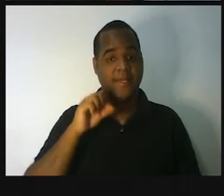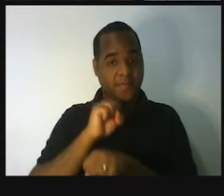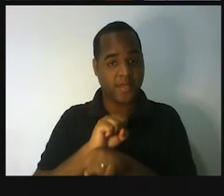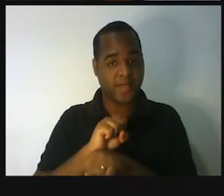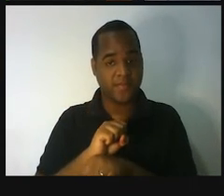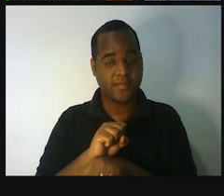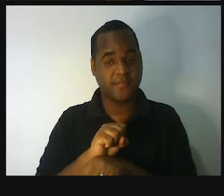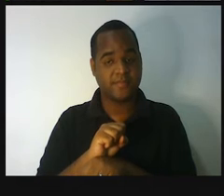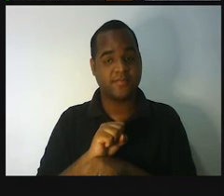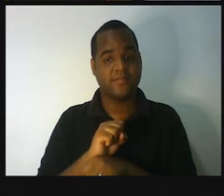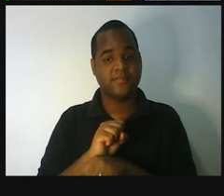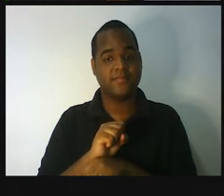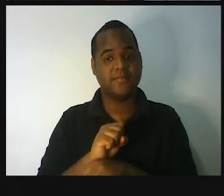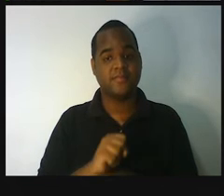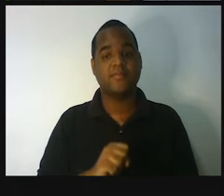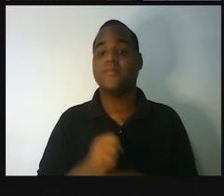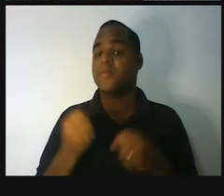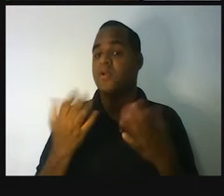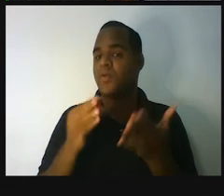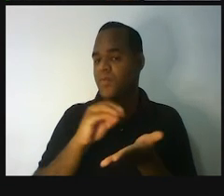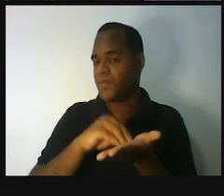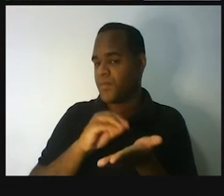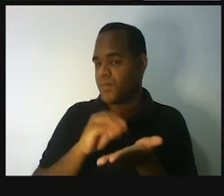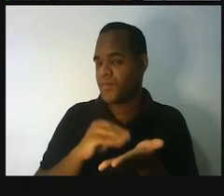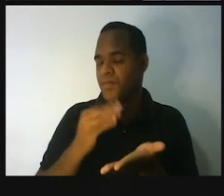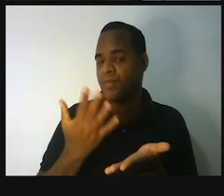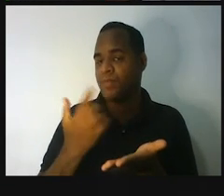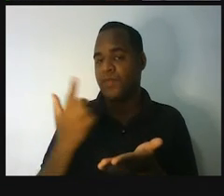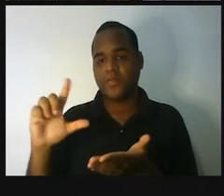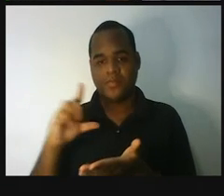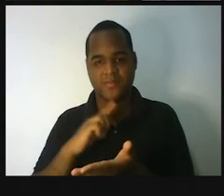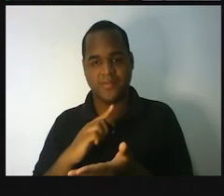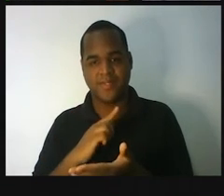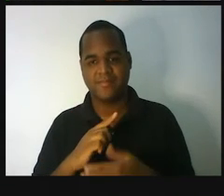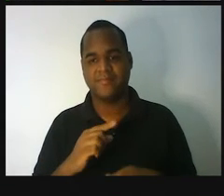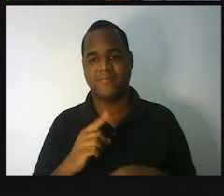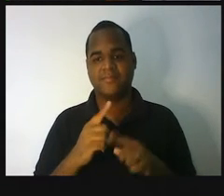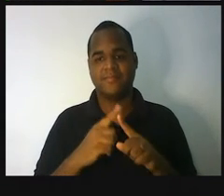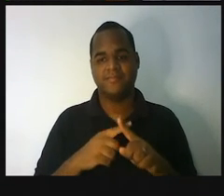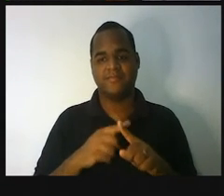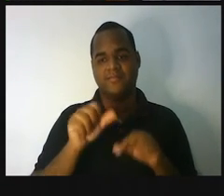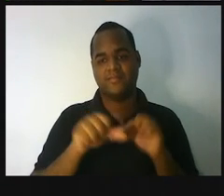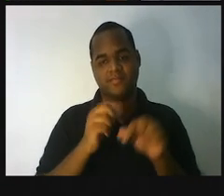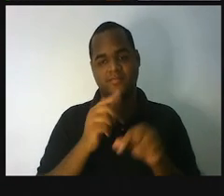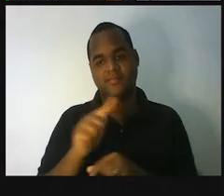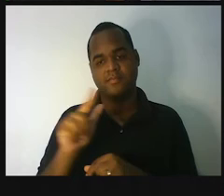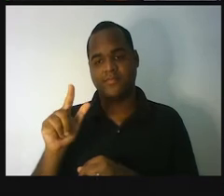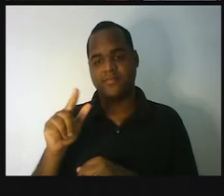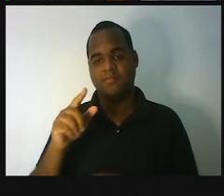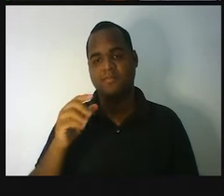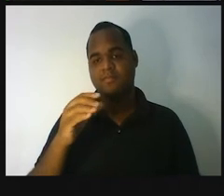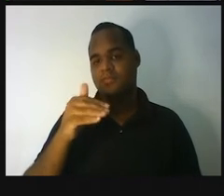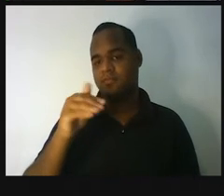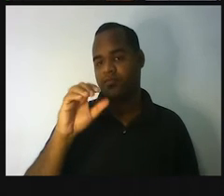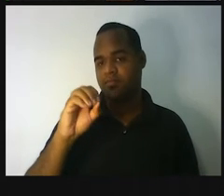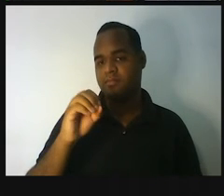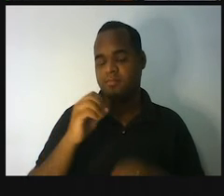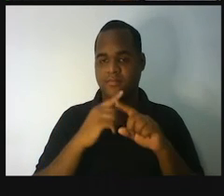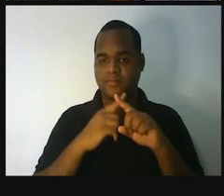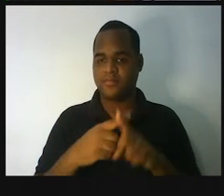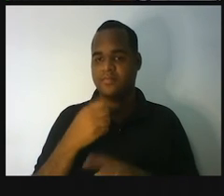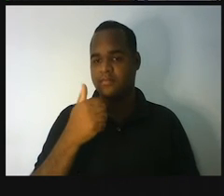agora, para chegar no metro, só falta mais uma casinha, ó. Para a direita, vai multiplicar por 10. Então, 1700